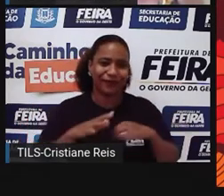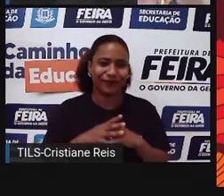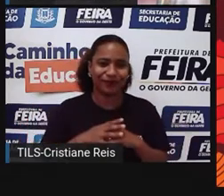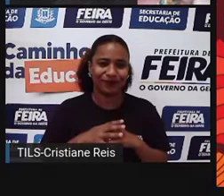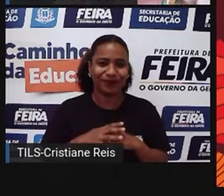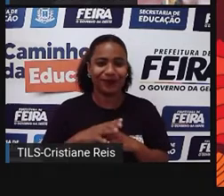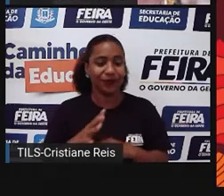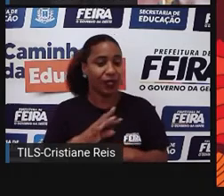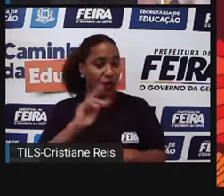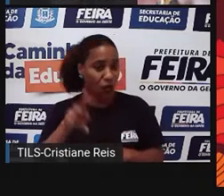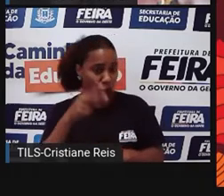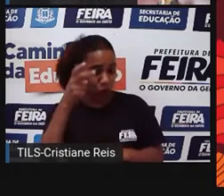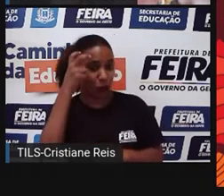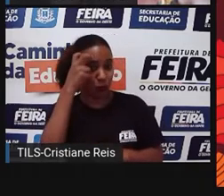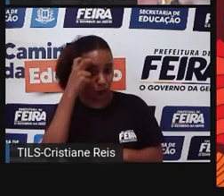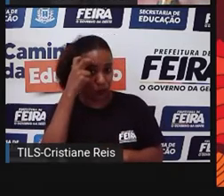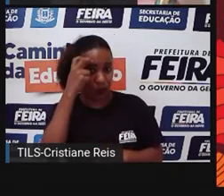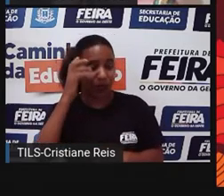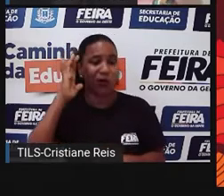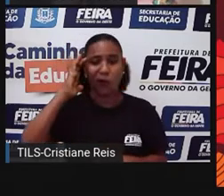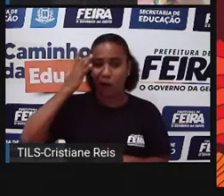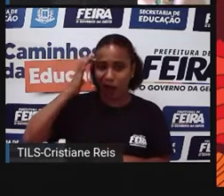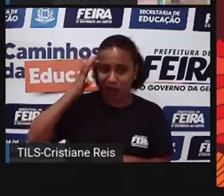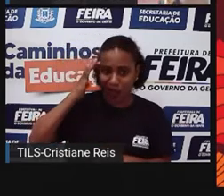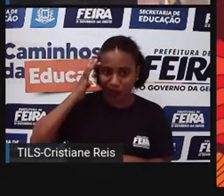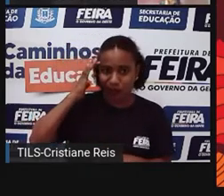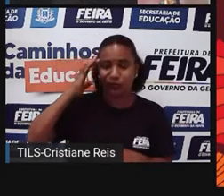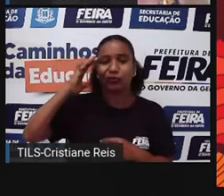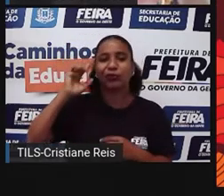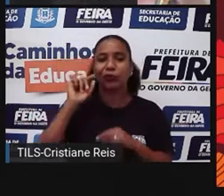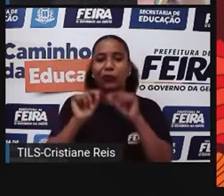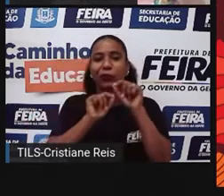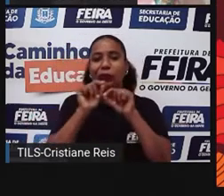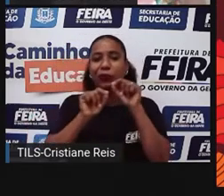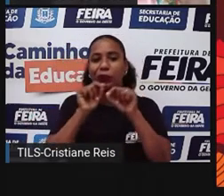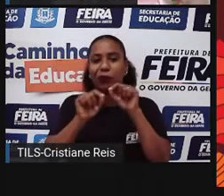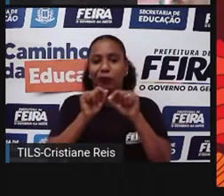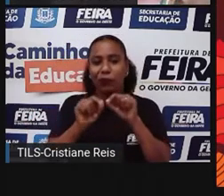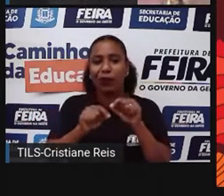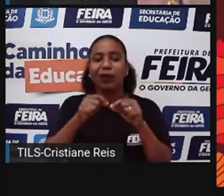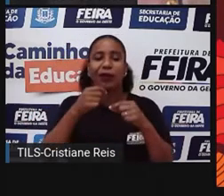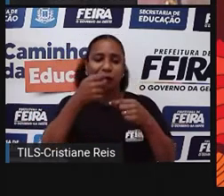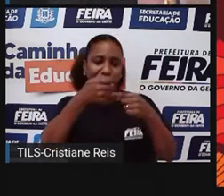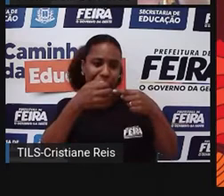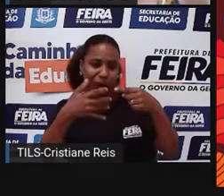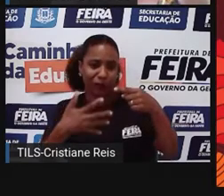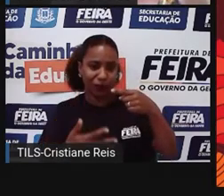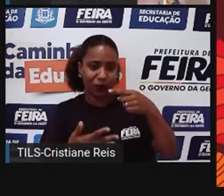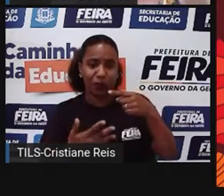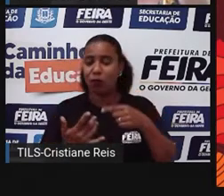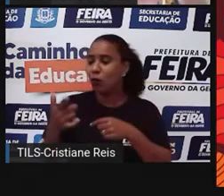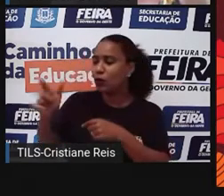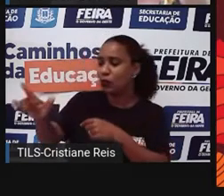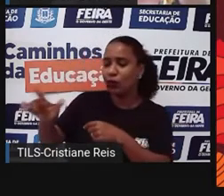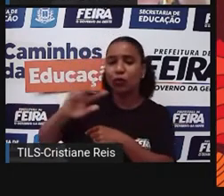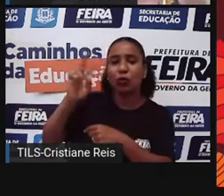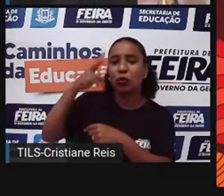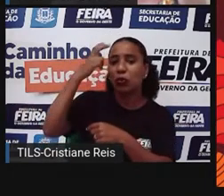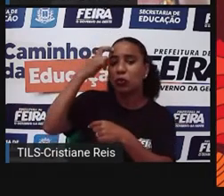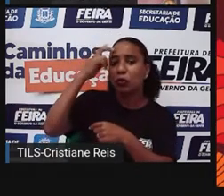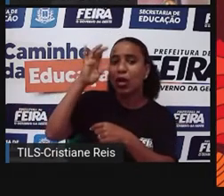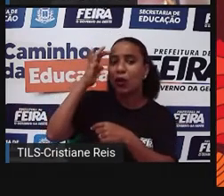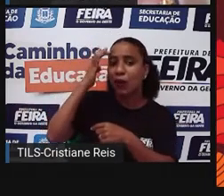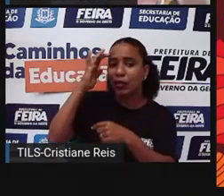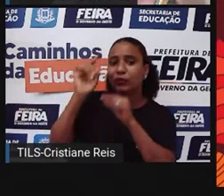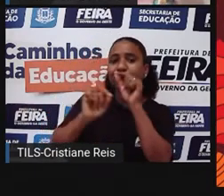como cultura, o outro pode não conceber. Então, além de ser subjetivo, é complexo e é difícil. Então, cada um tem